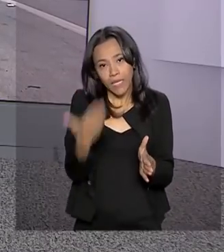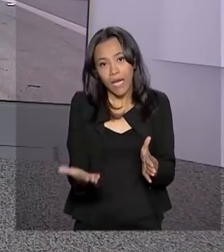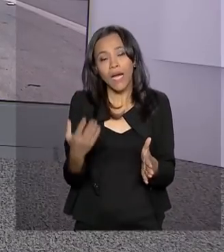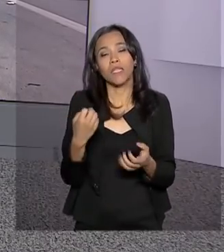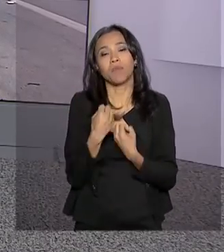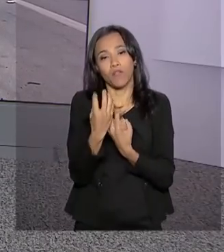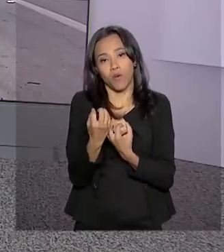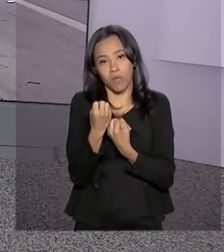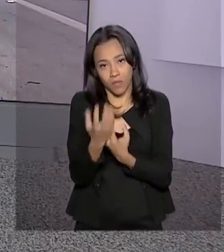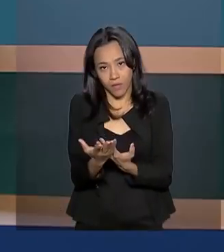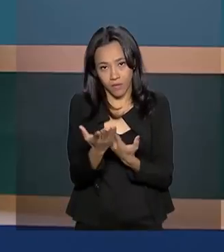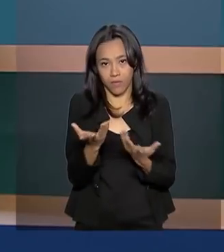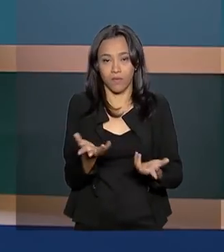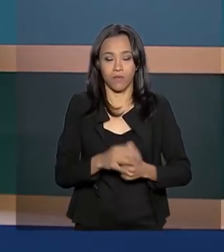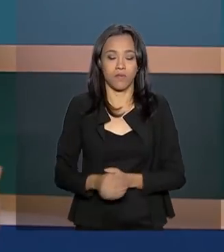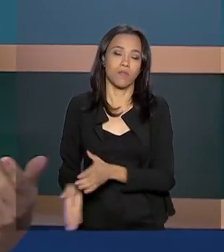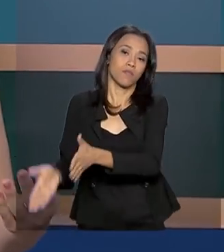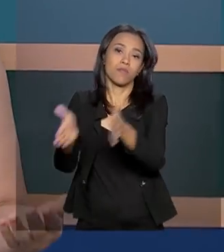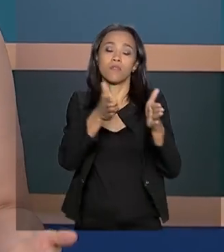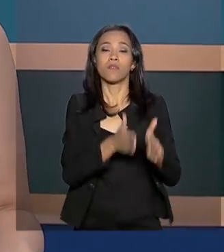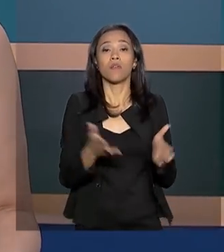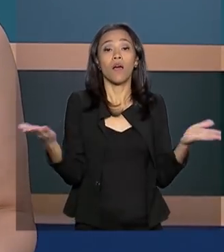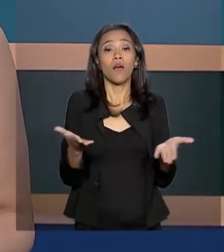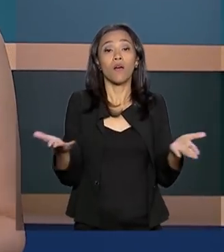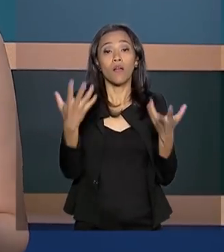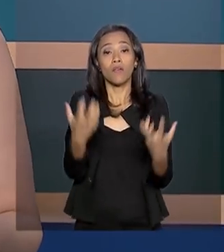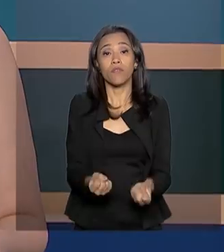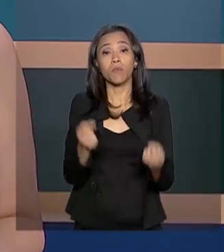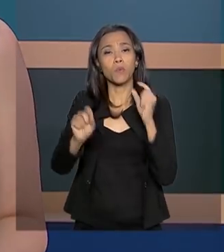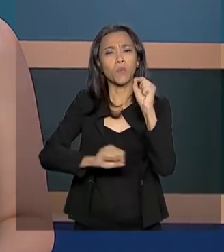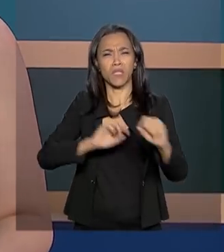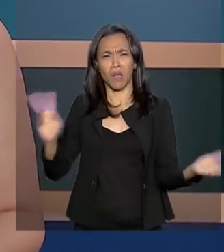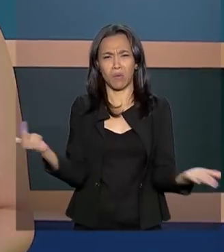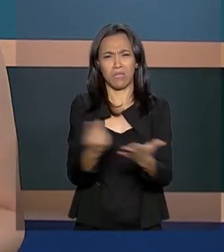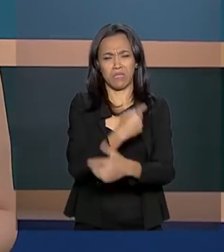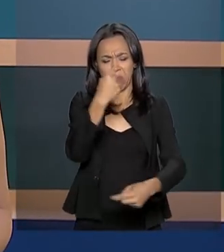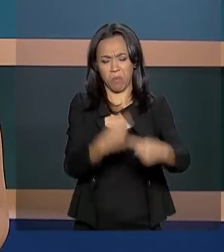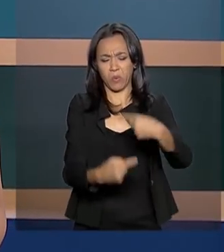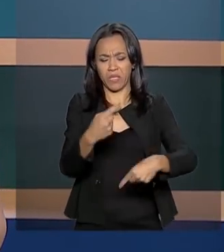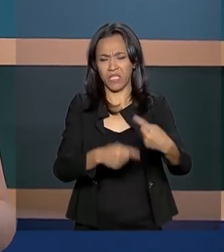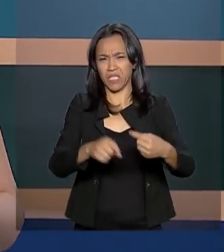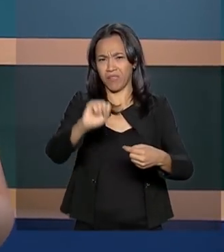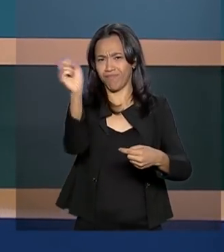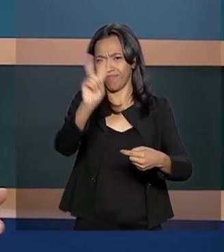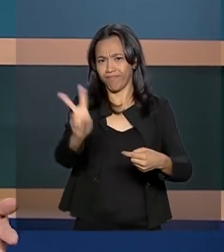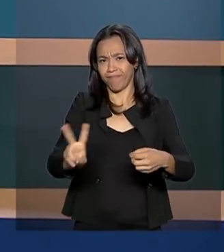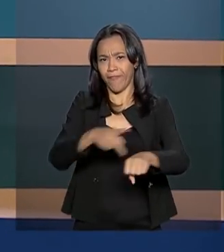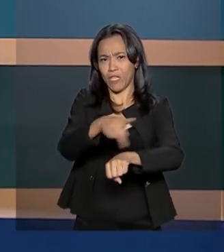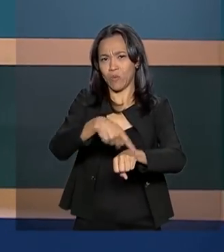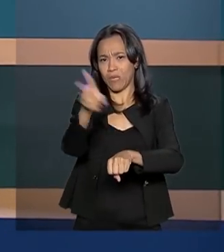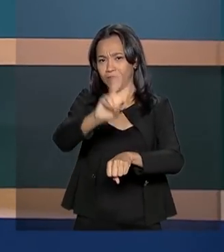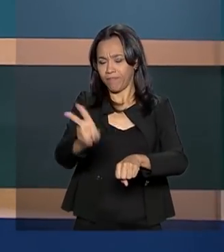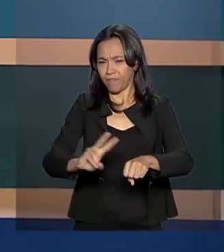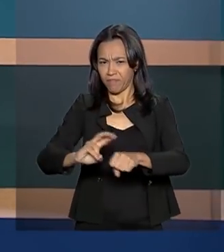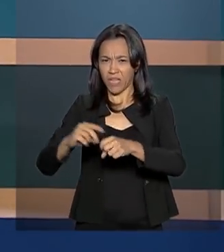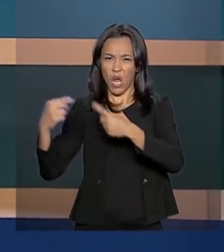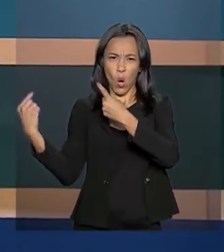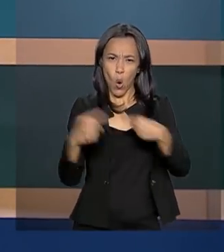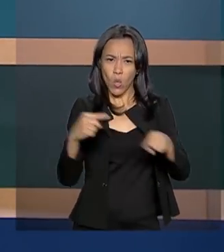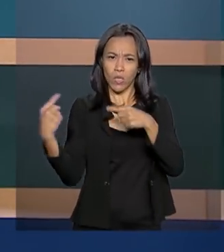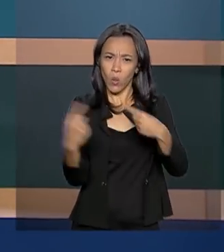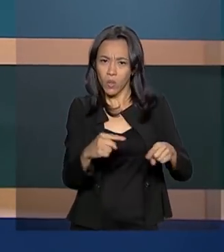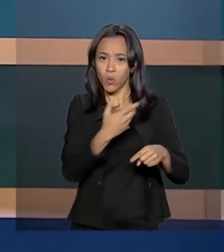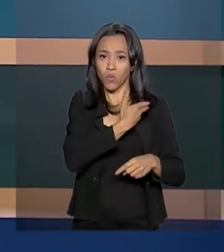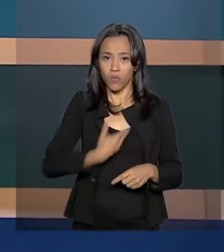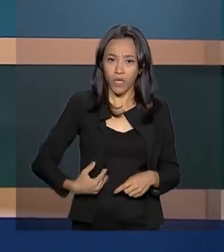Ricardo, pela sua participação. E a gente segue acompanhando a crise política na Venezuela. A onda de protestos pró e contra o governo de